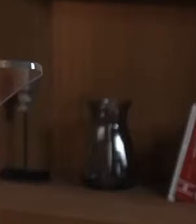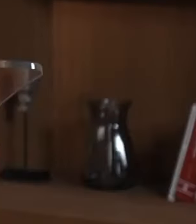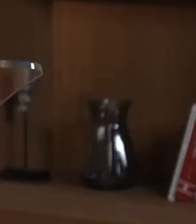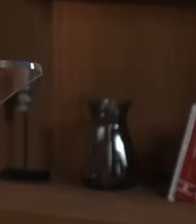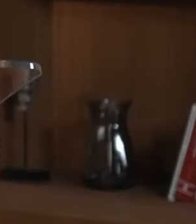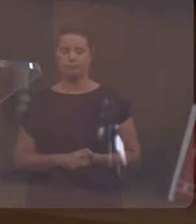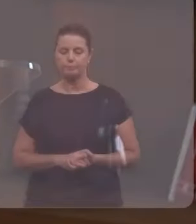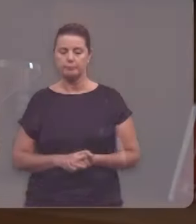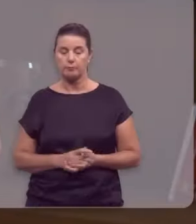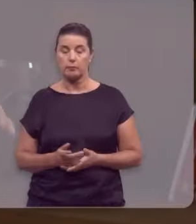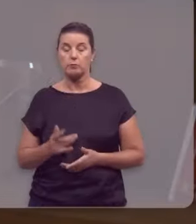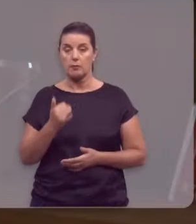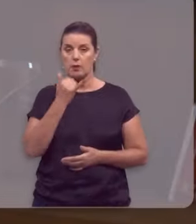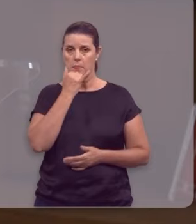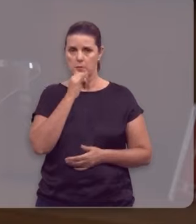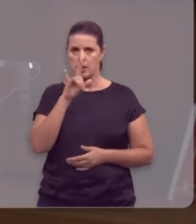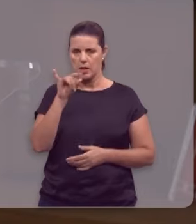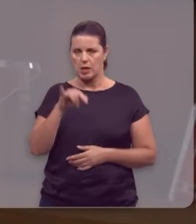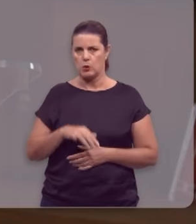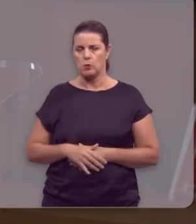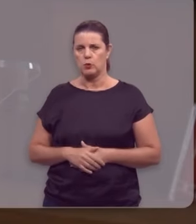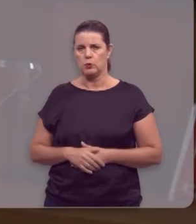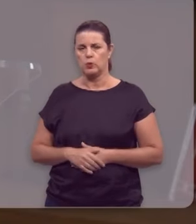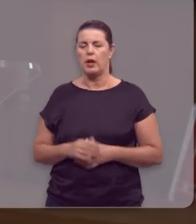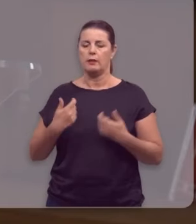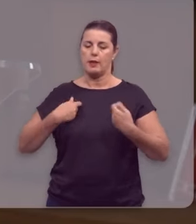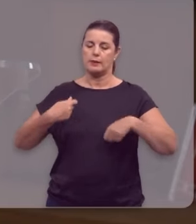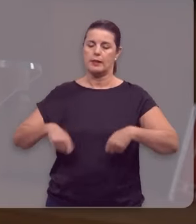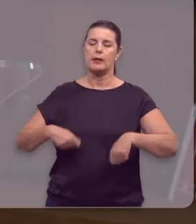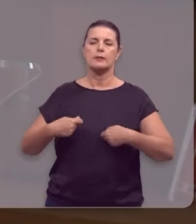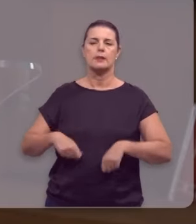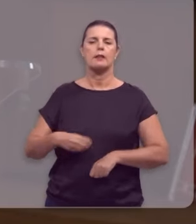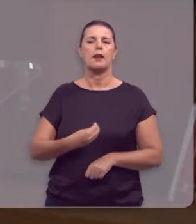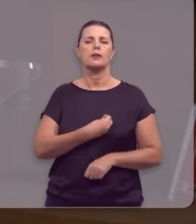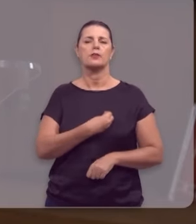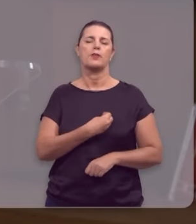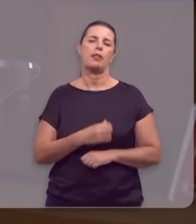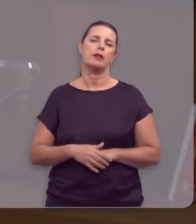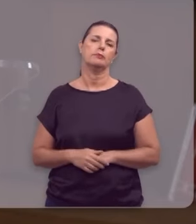O perdão é uma necessidade vital.